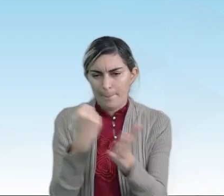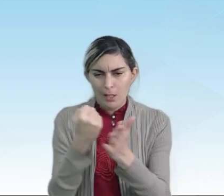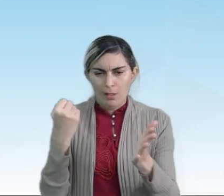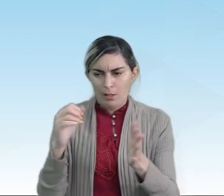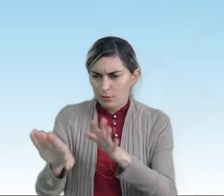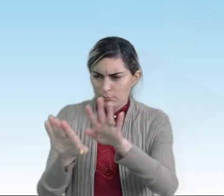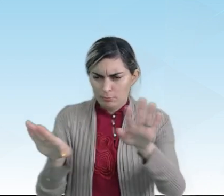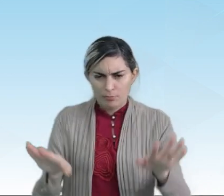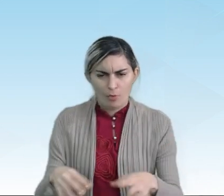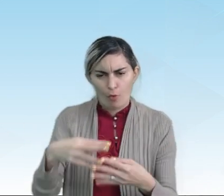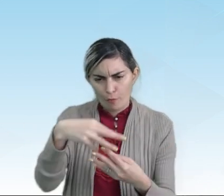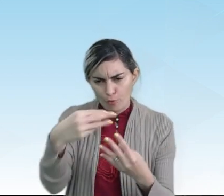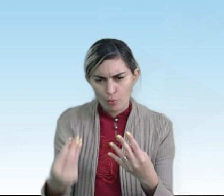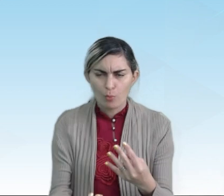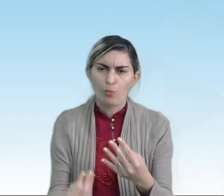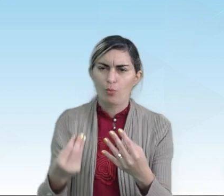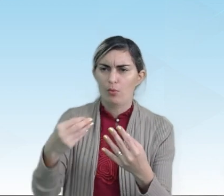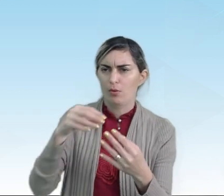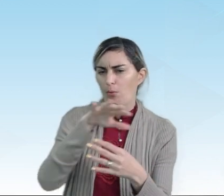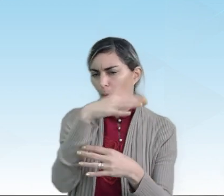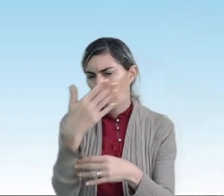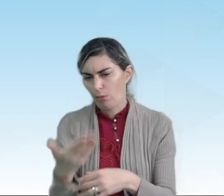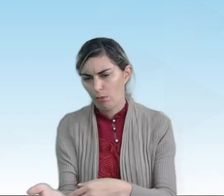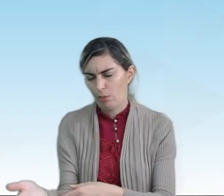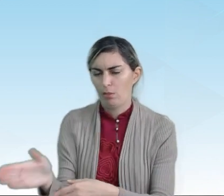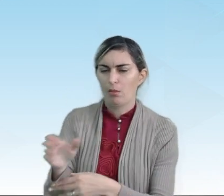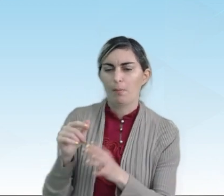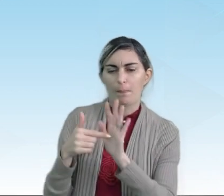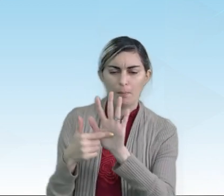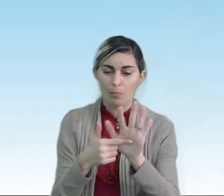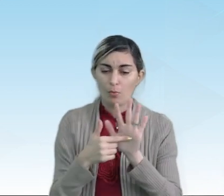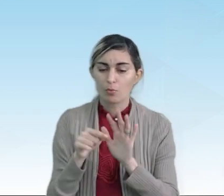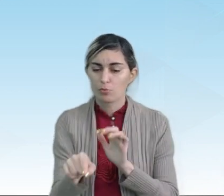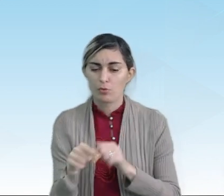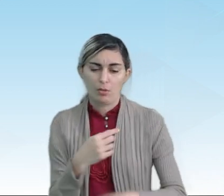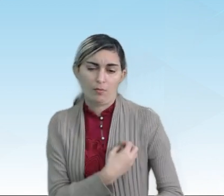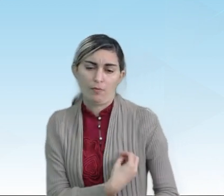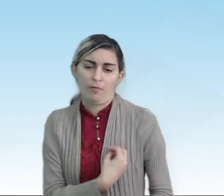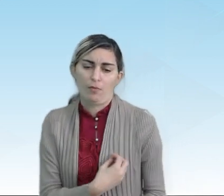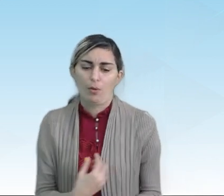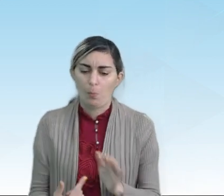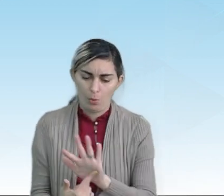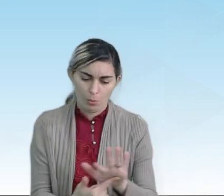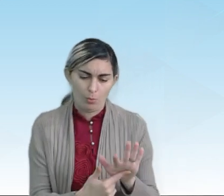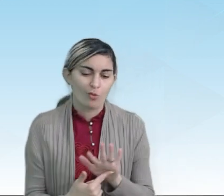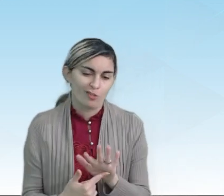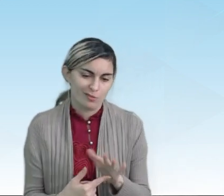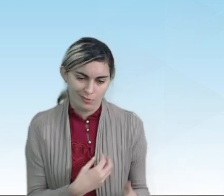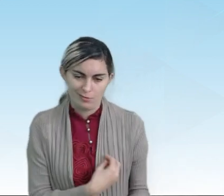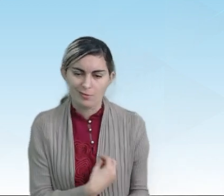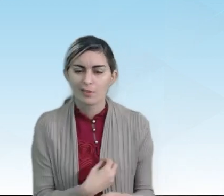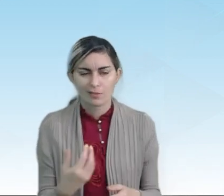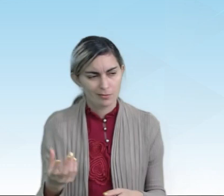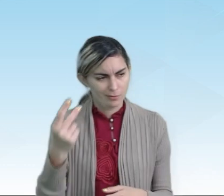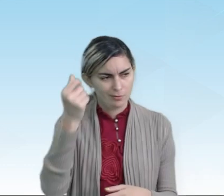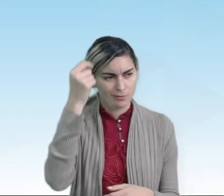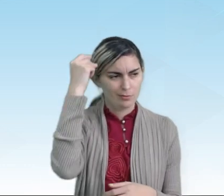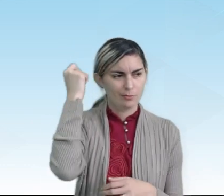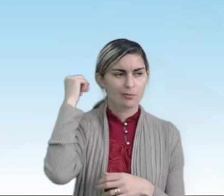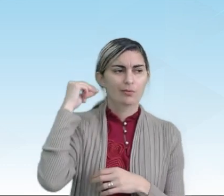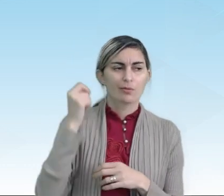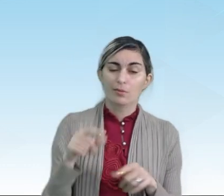de folhas, galhos, entre outros que indicam ali a existência de seres vivos no passado.